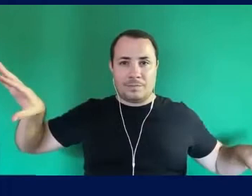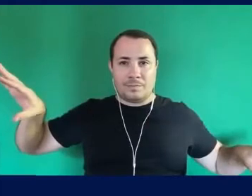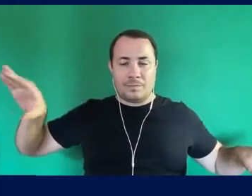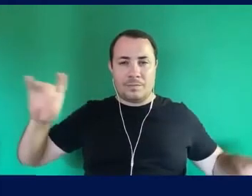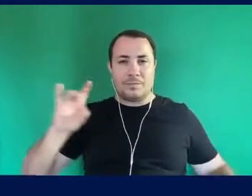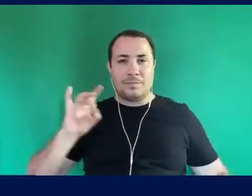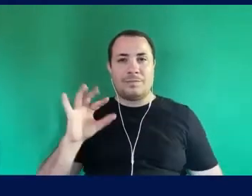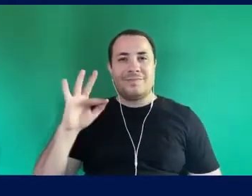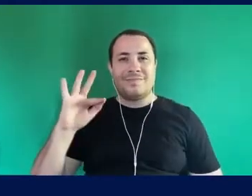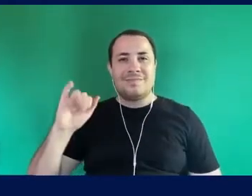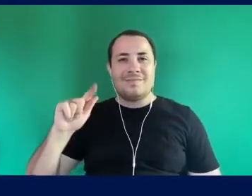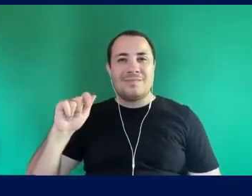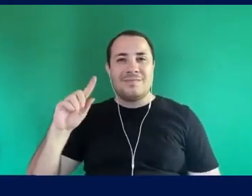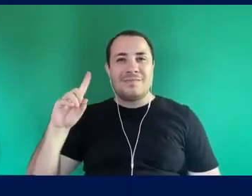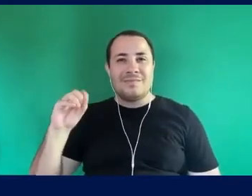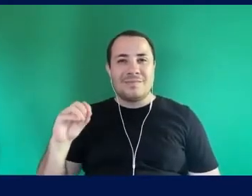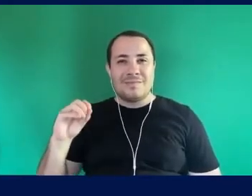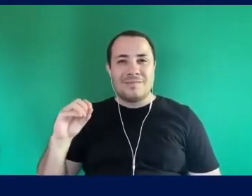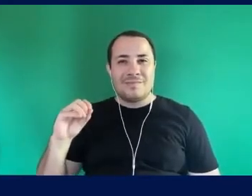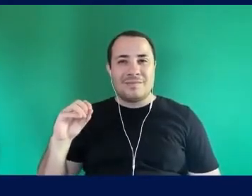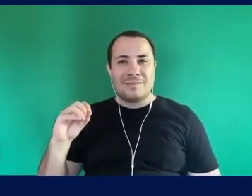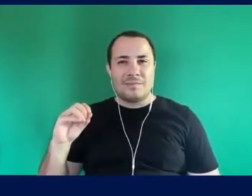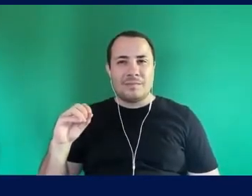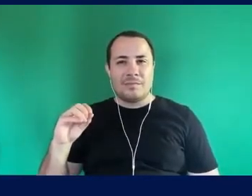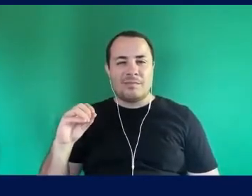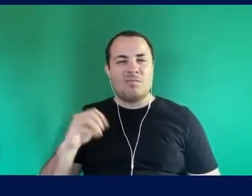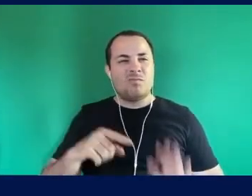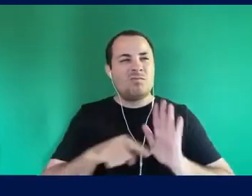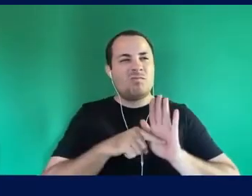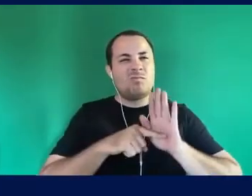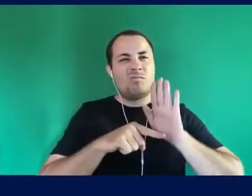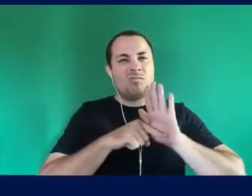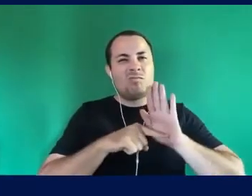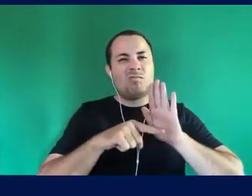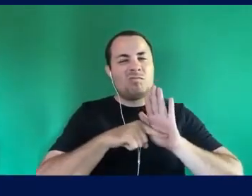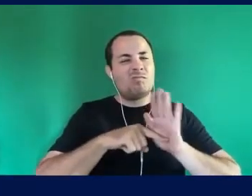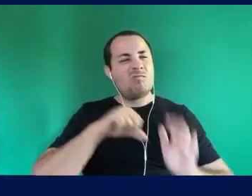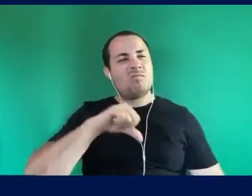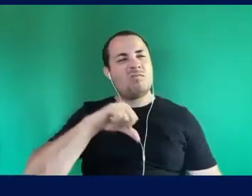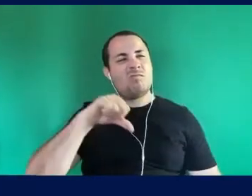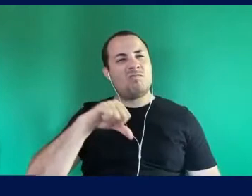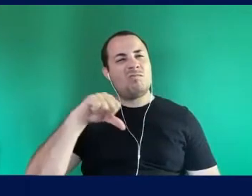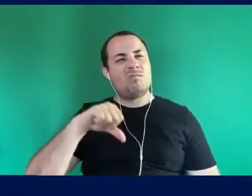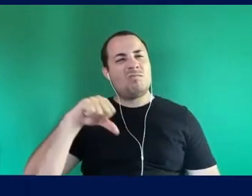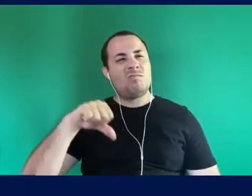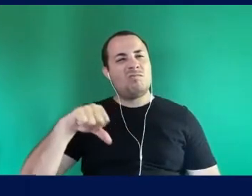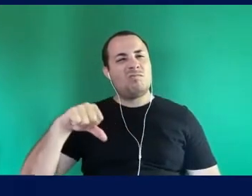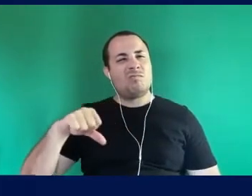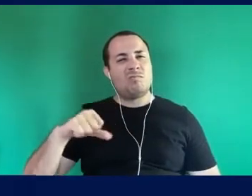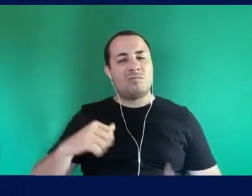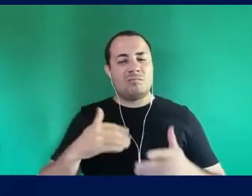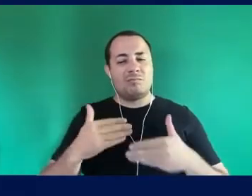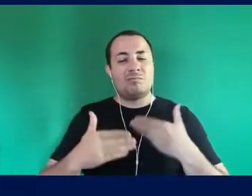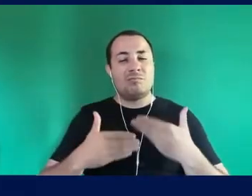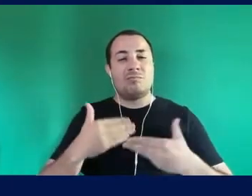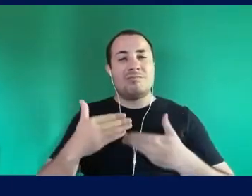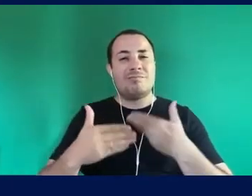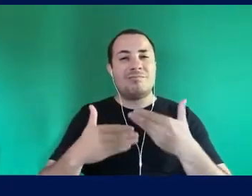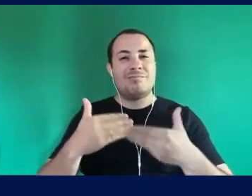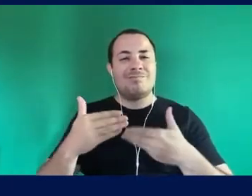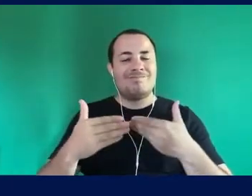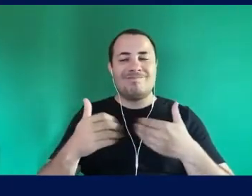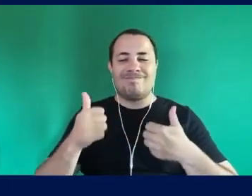fígado Numa negação Do real Aí nós entramos Num processo Bastante complicado Da fala